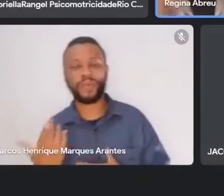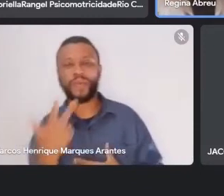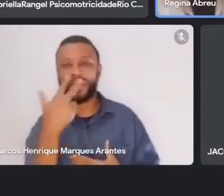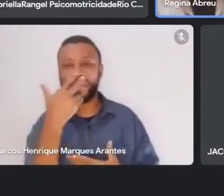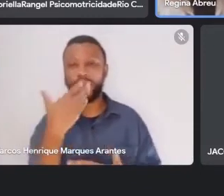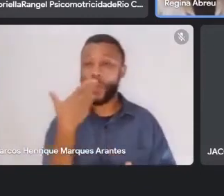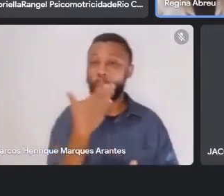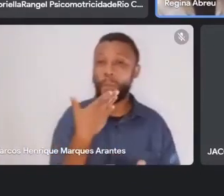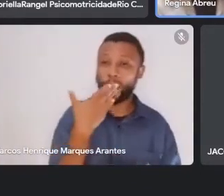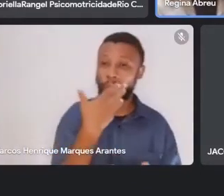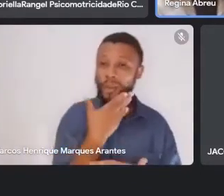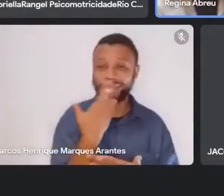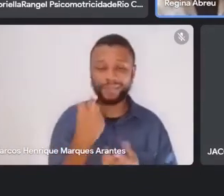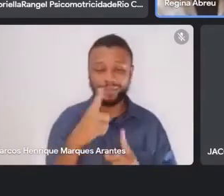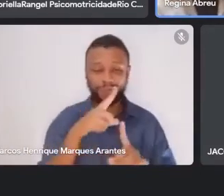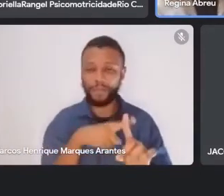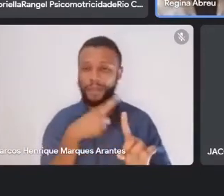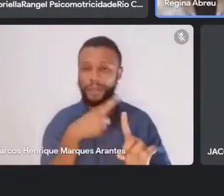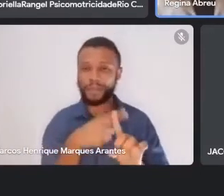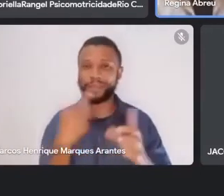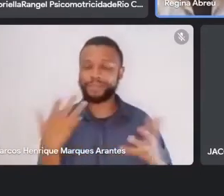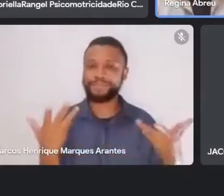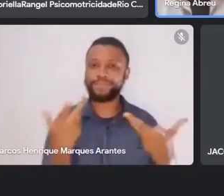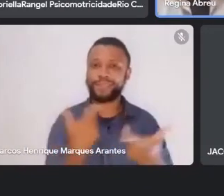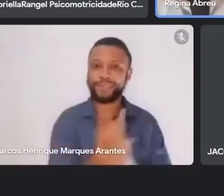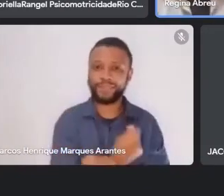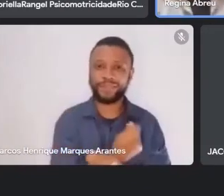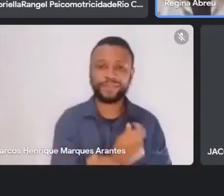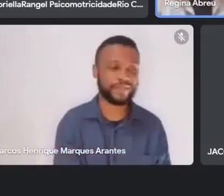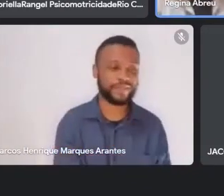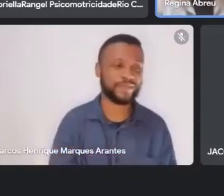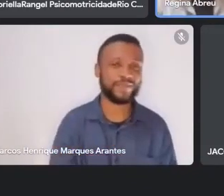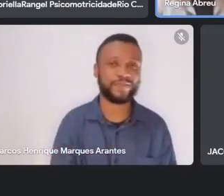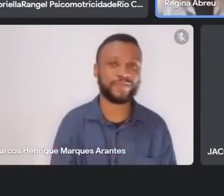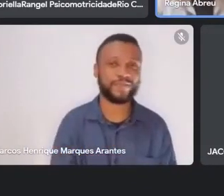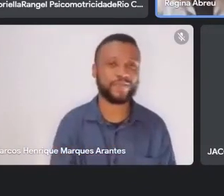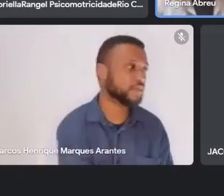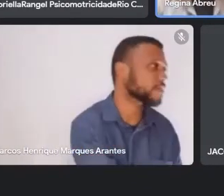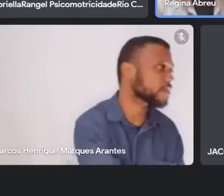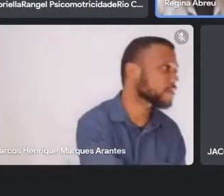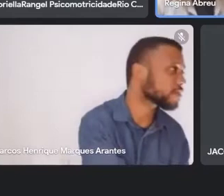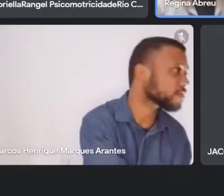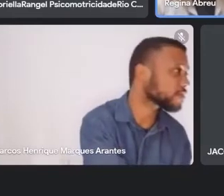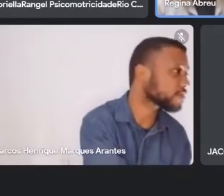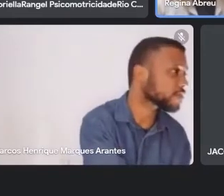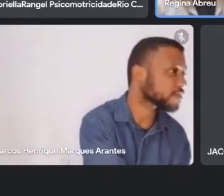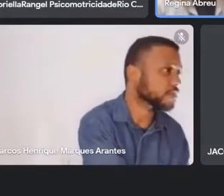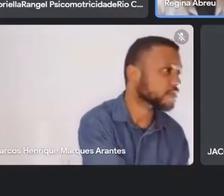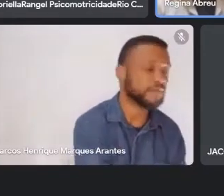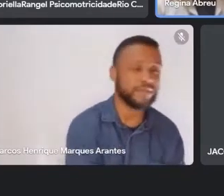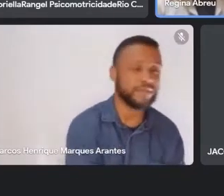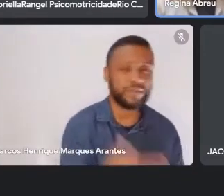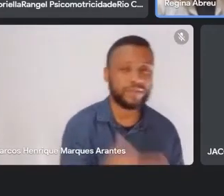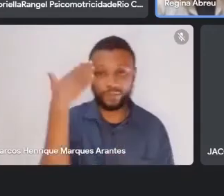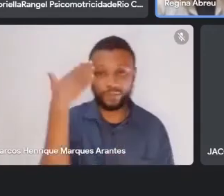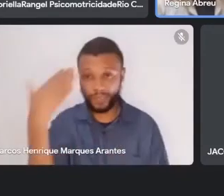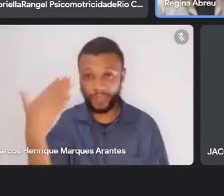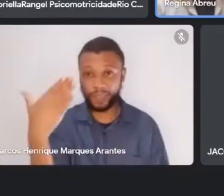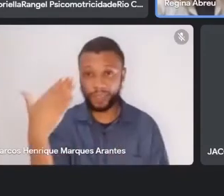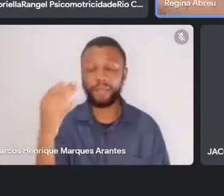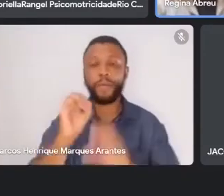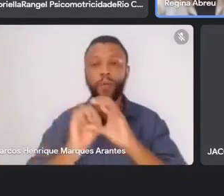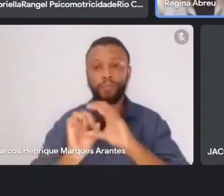ó, maravilhoso. Pode levar para as caravanas. Muito obrigada pelos comentários, assim, muito